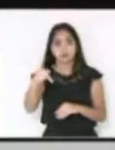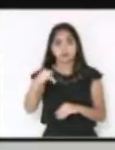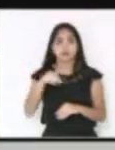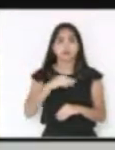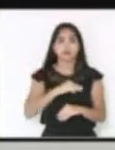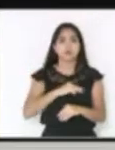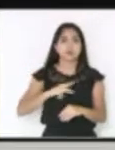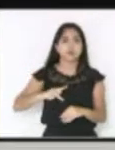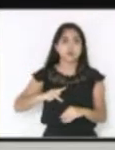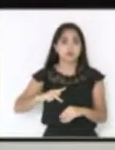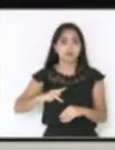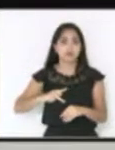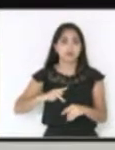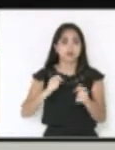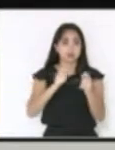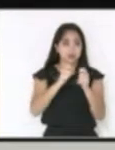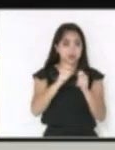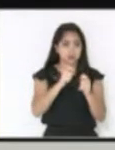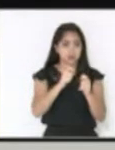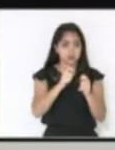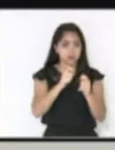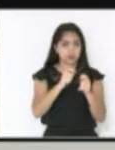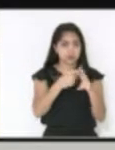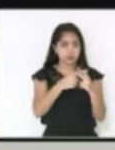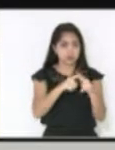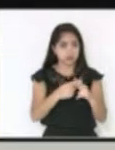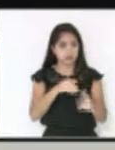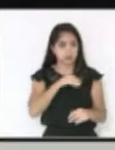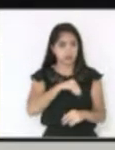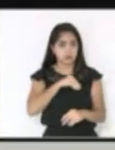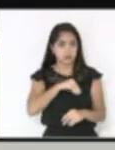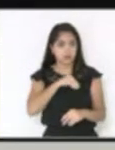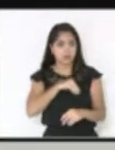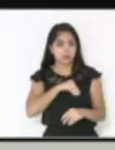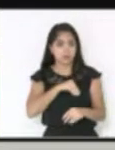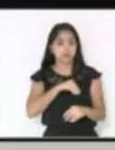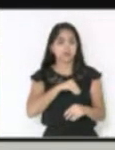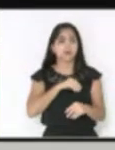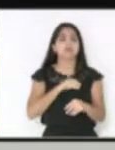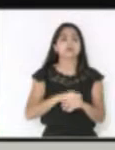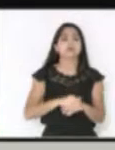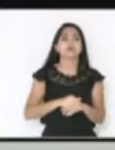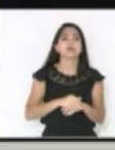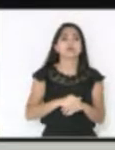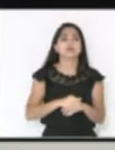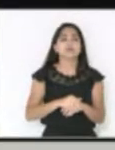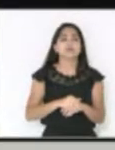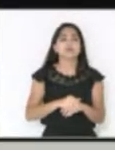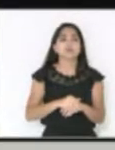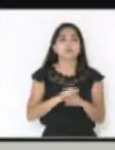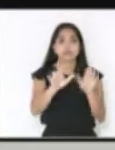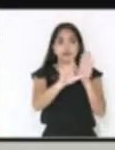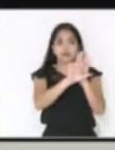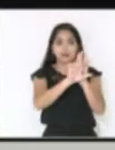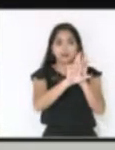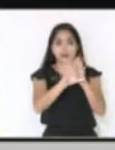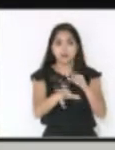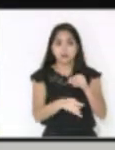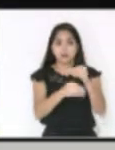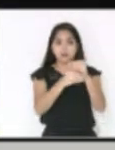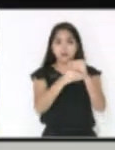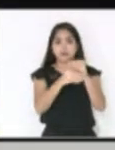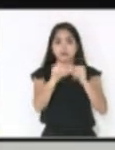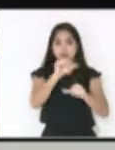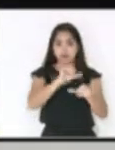Público reajusta o piso salarial do quadro de pessoal do Ministério Público e altera dispositivos da lei complementar